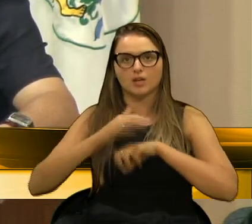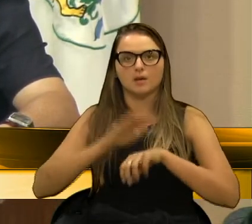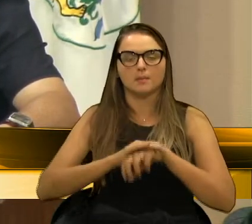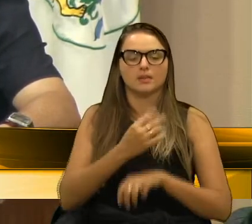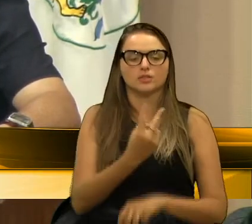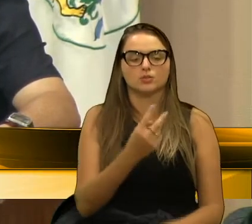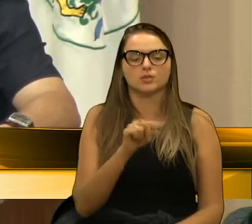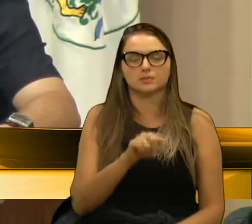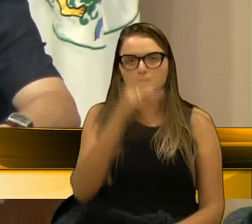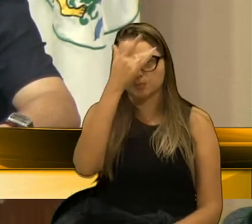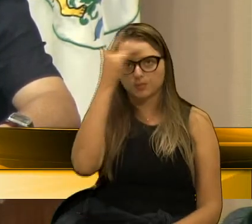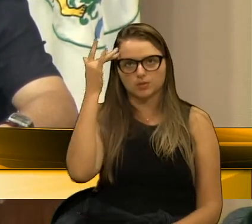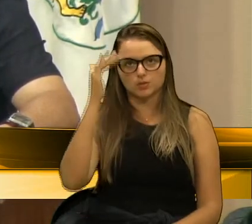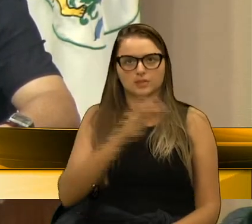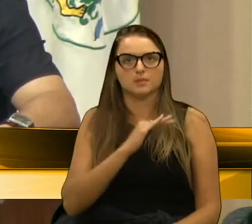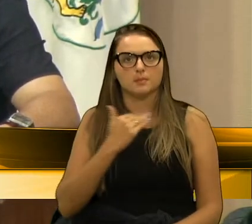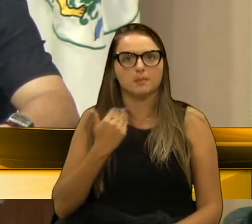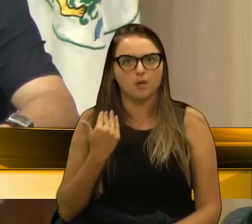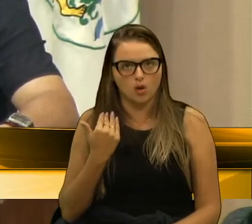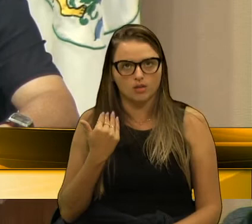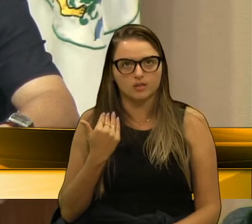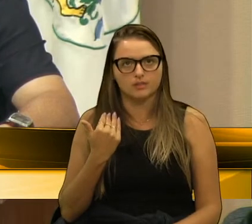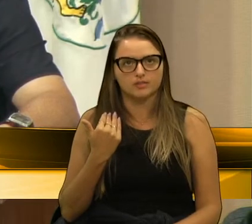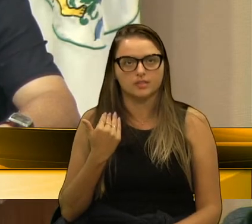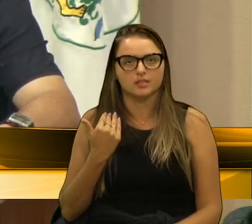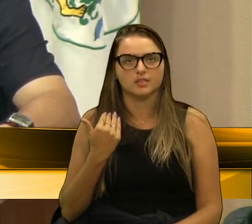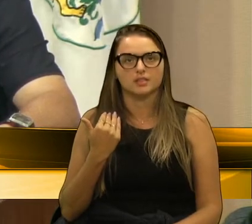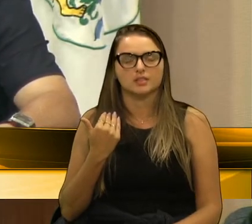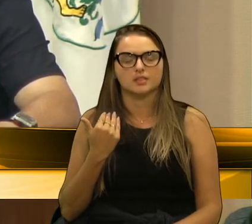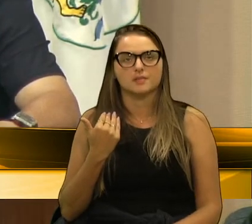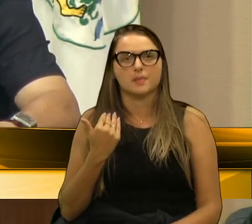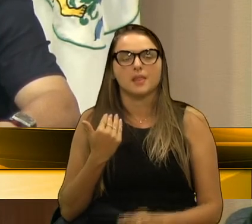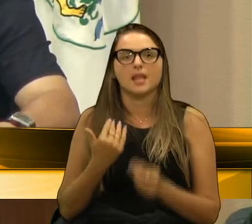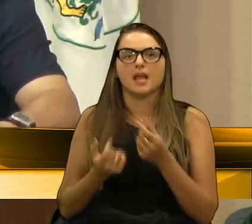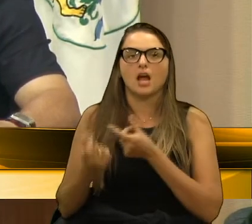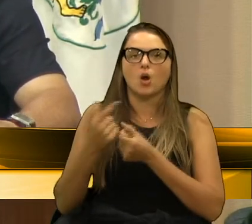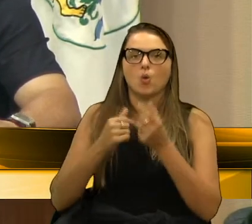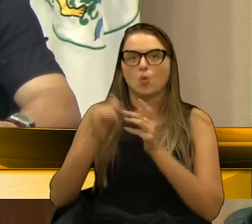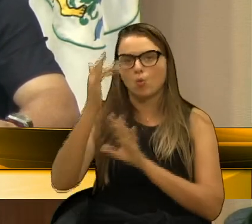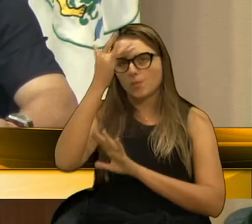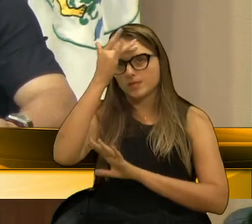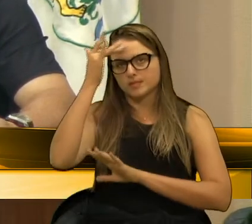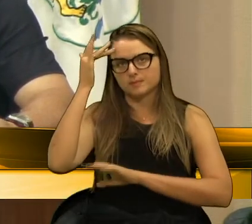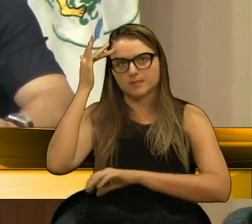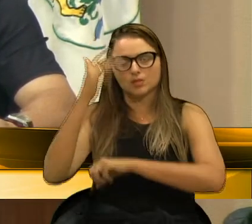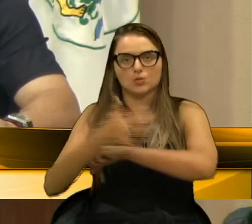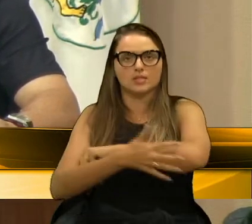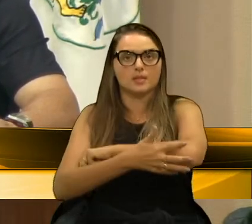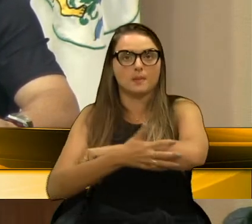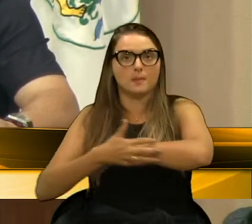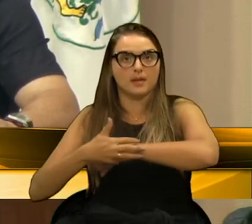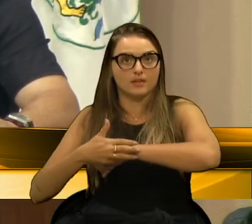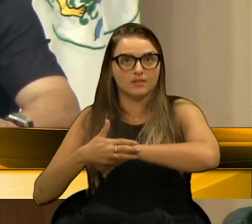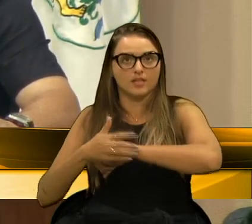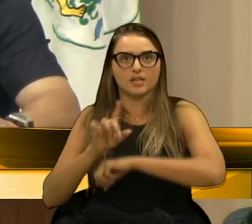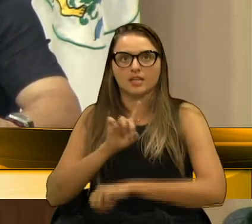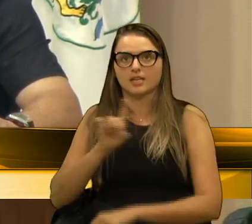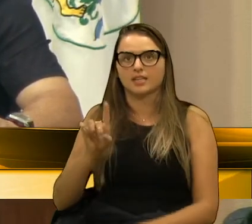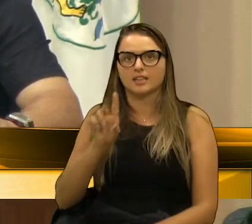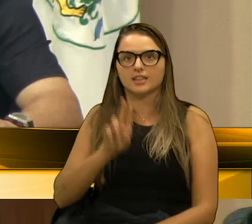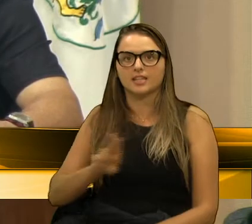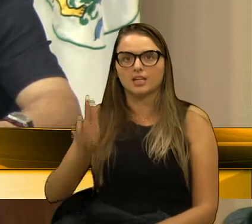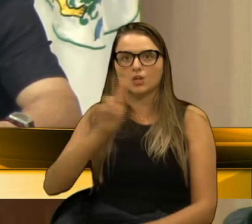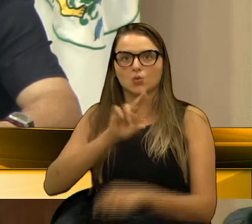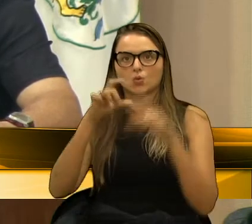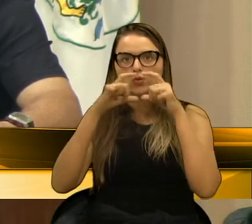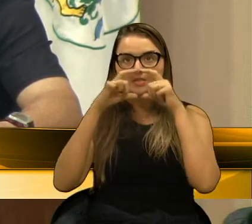mortos, uma grande parte da população da periferia não usa máscara,